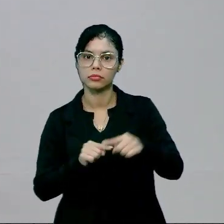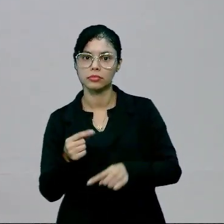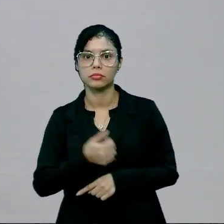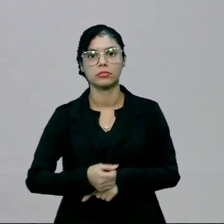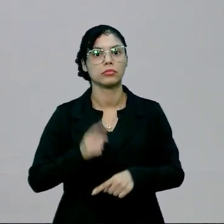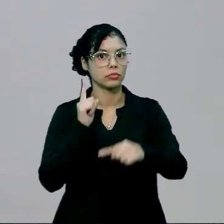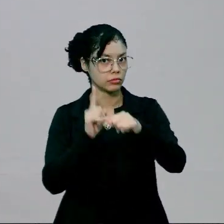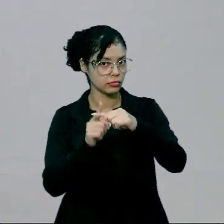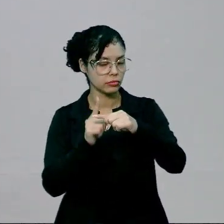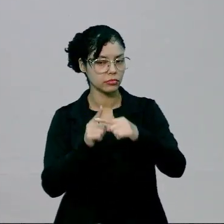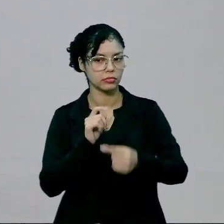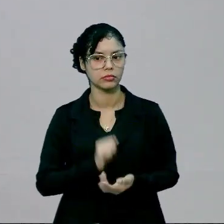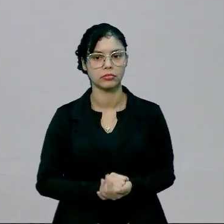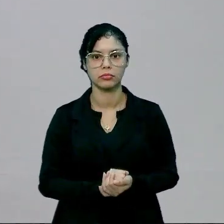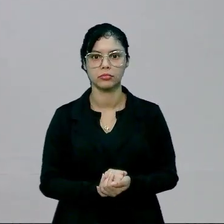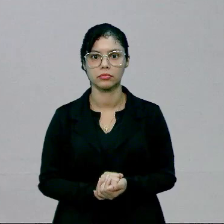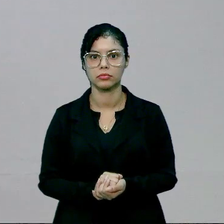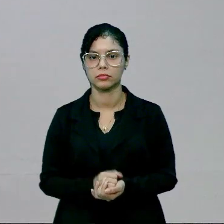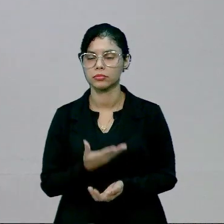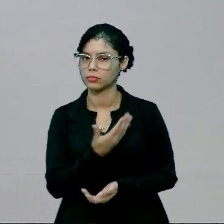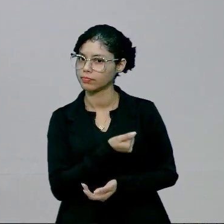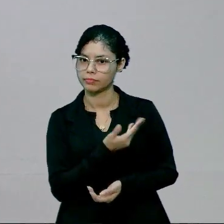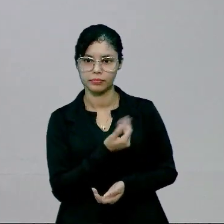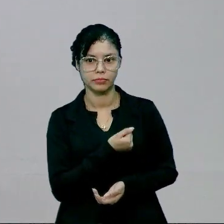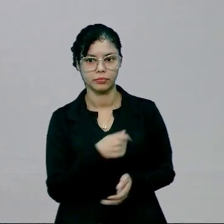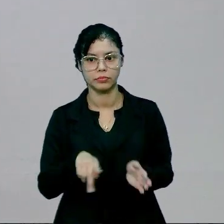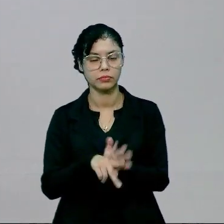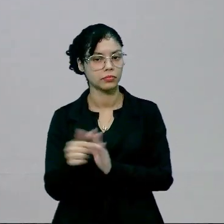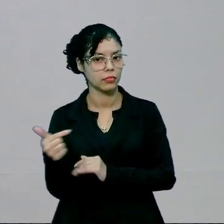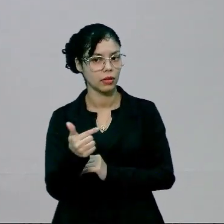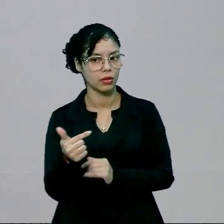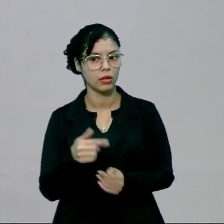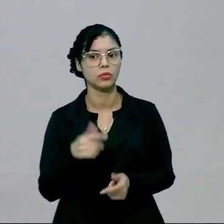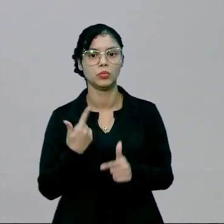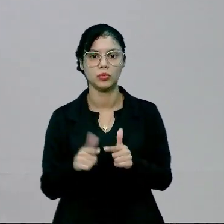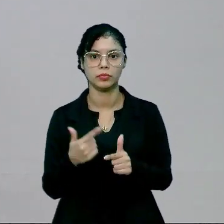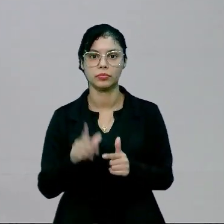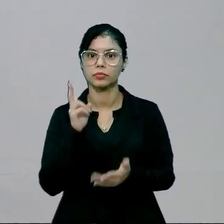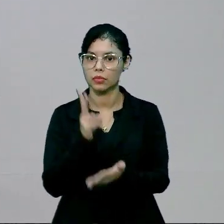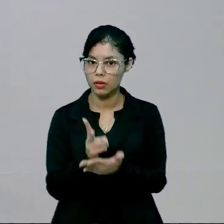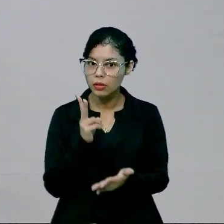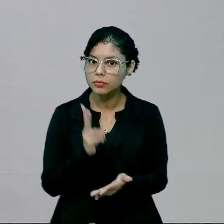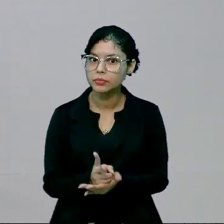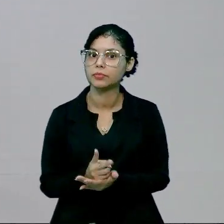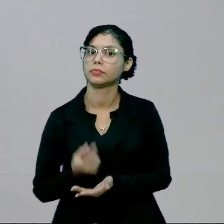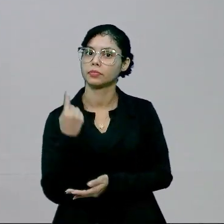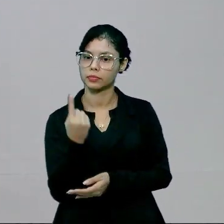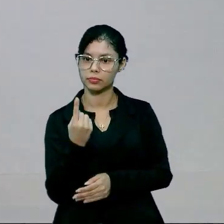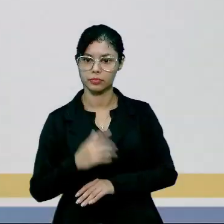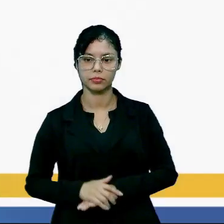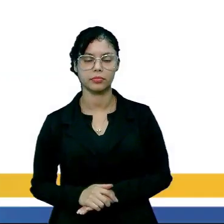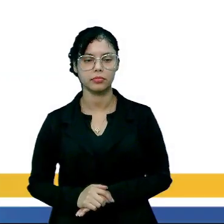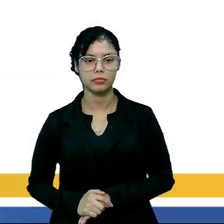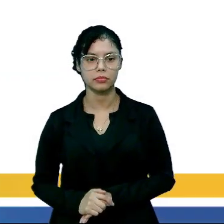positiva. Não é o número que está no segundo membro. O problema, sempre o primeiro.